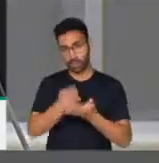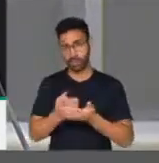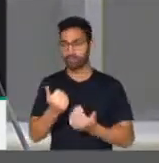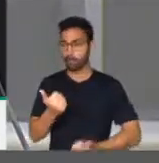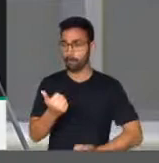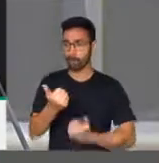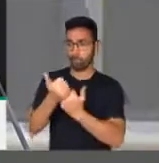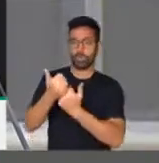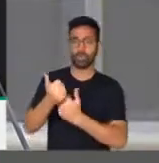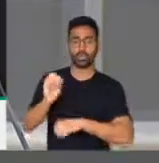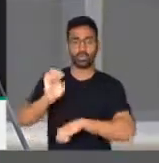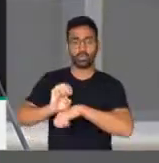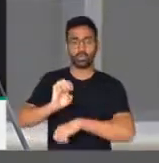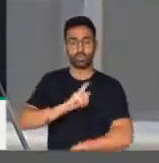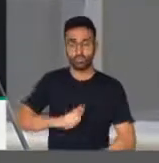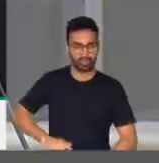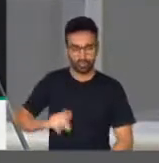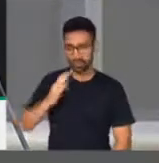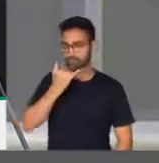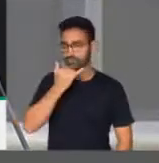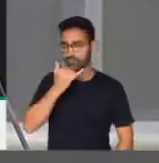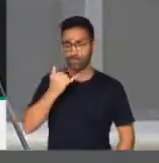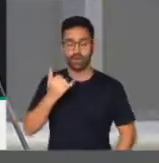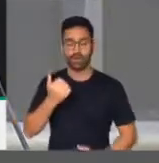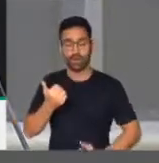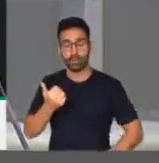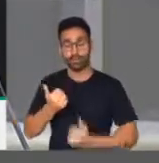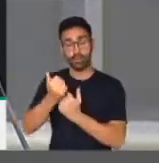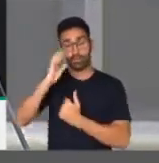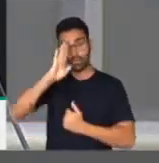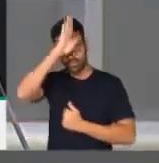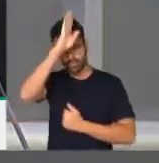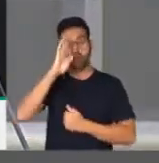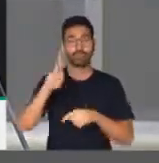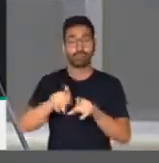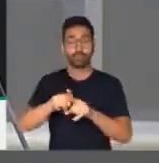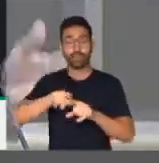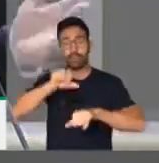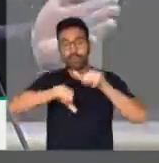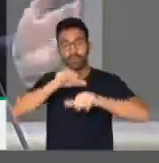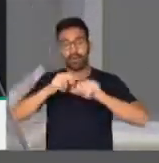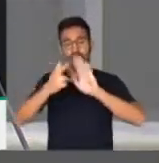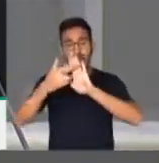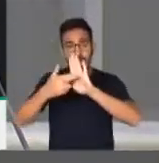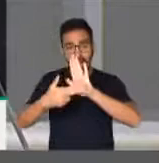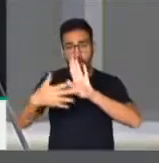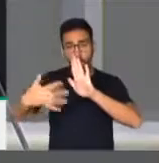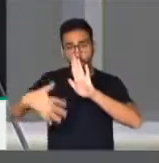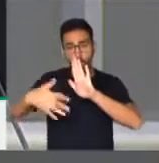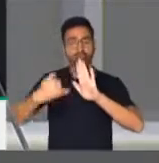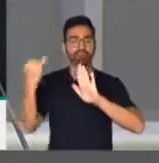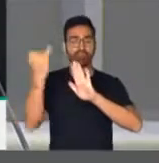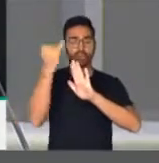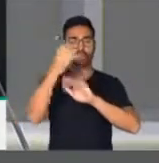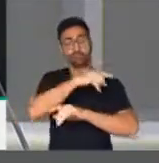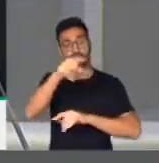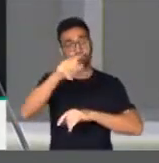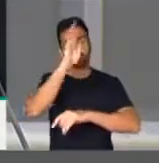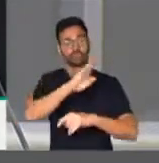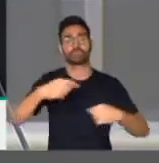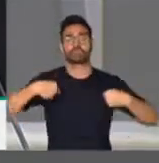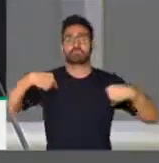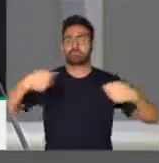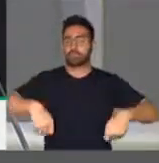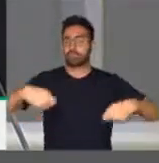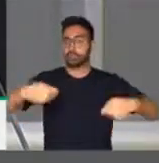Bolsonaro, apoiando-o nas reformas estruturantes tão necessárias que o Brasil precisa